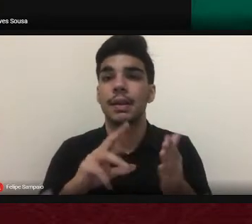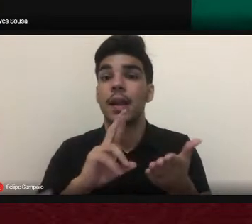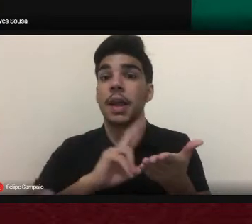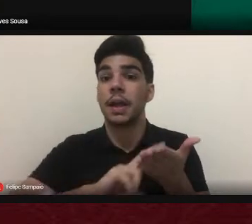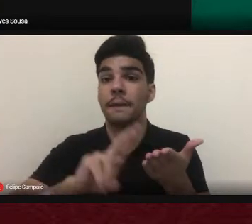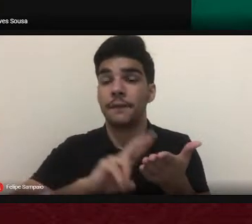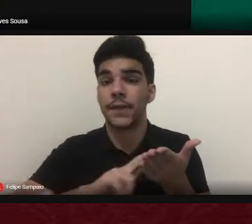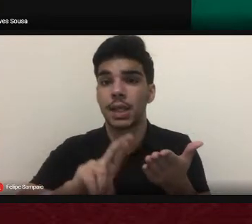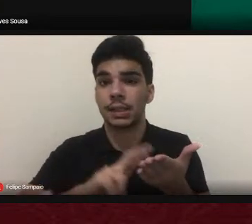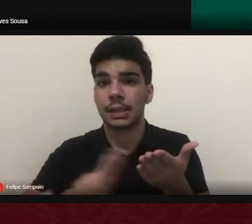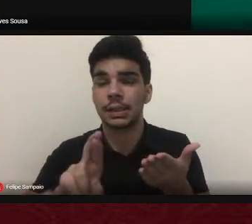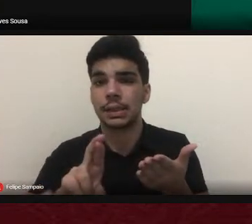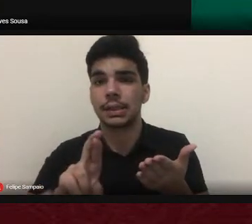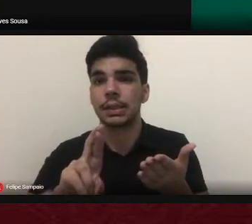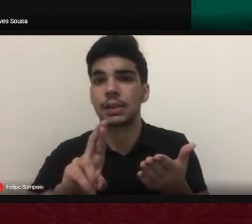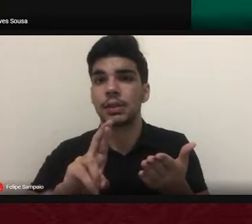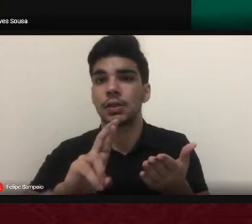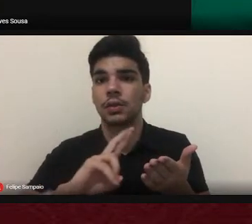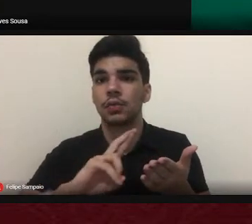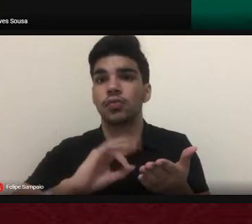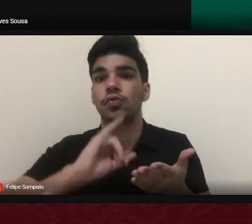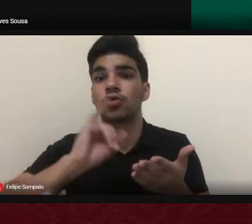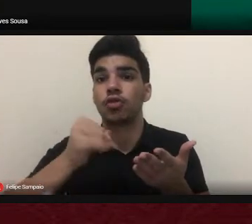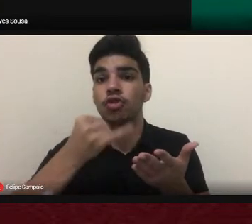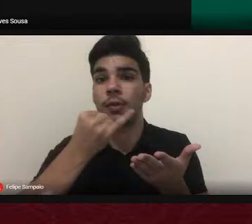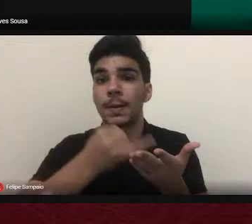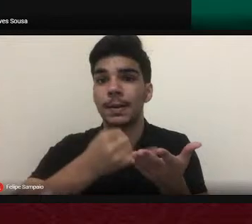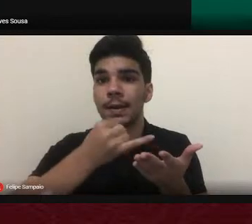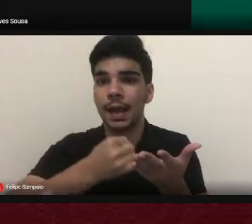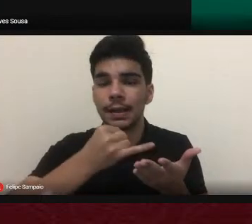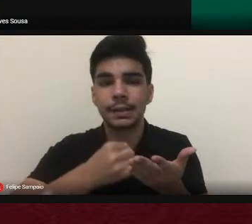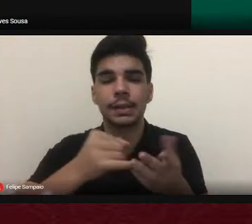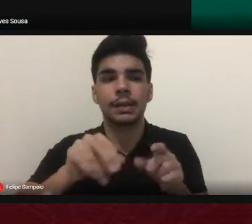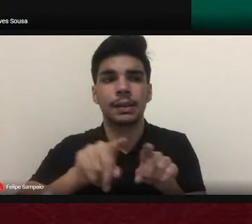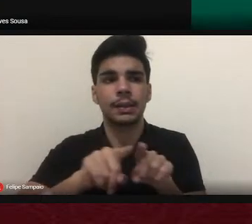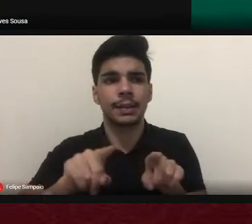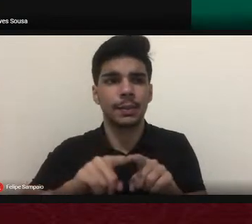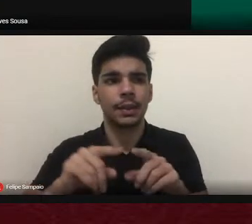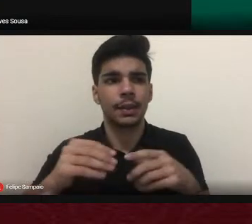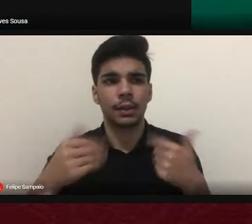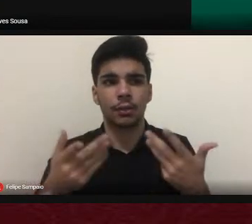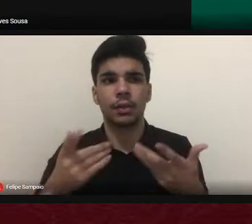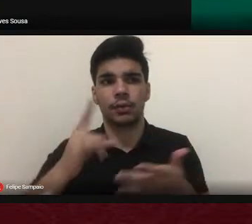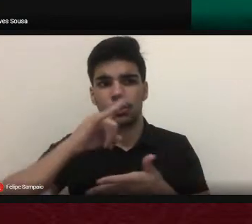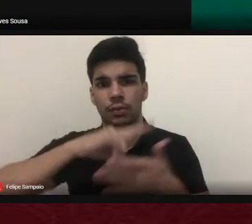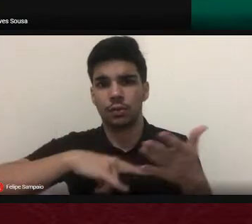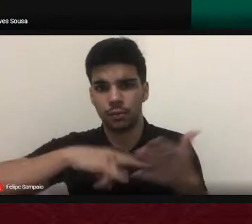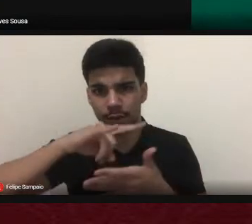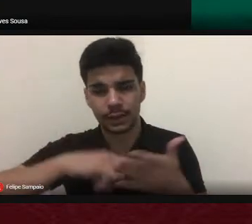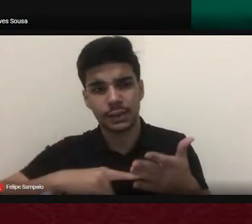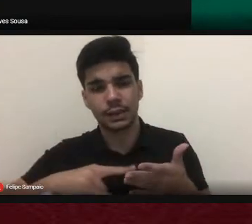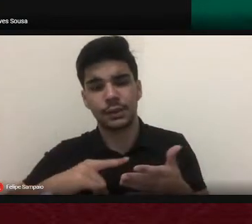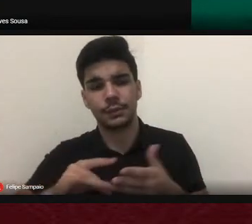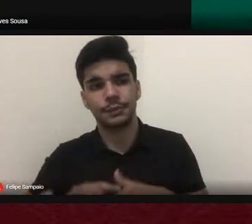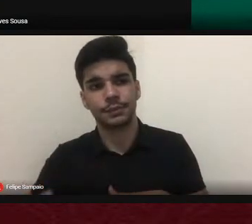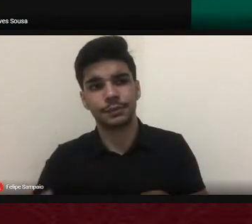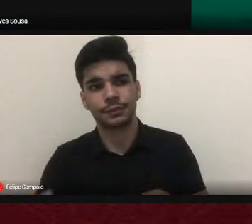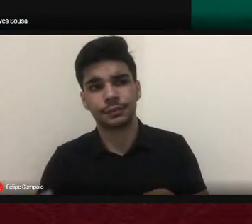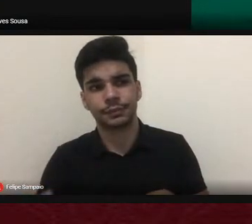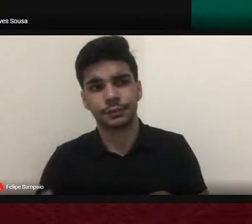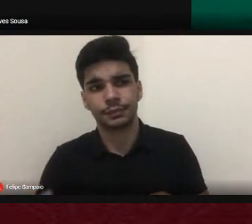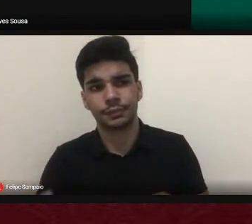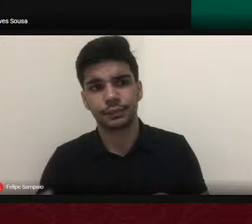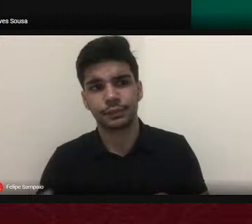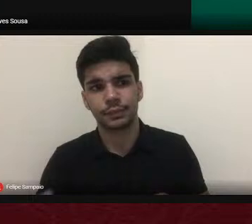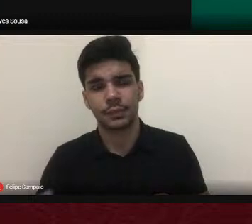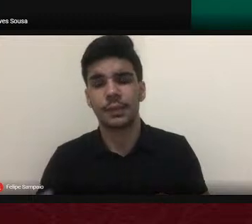em diferentes momentos e contextos históricos enquanto a documentação privilegiada a obra está organizada